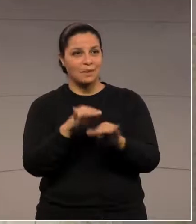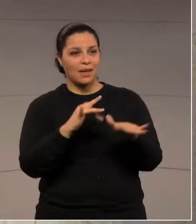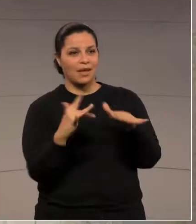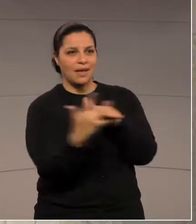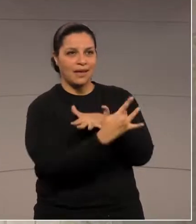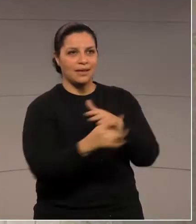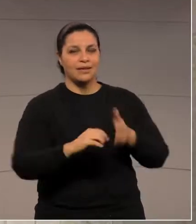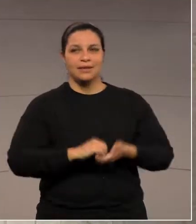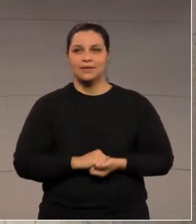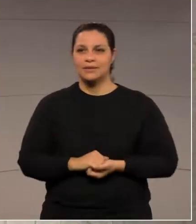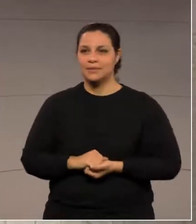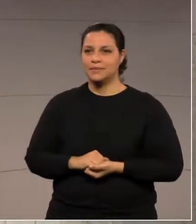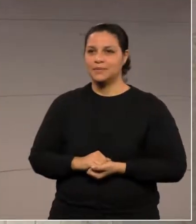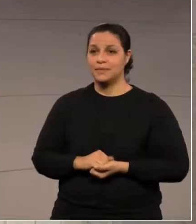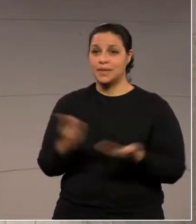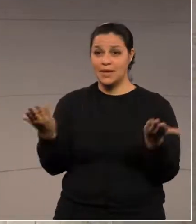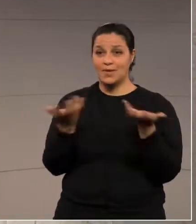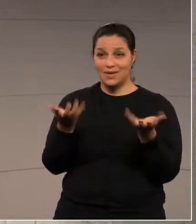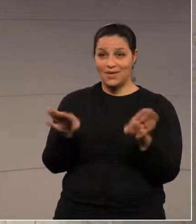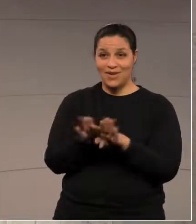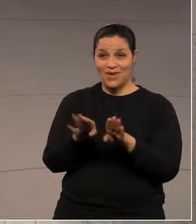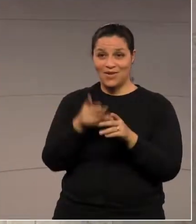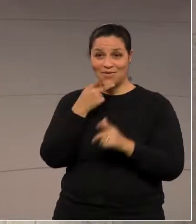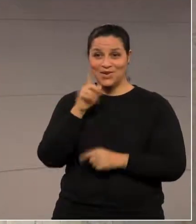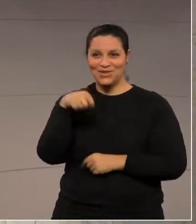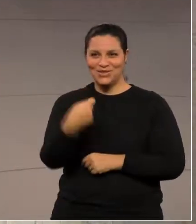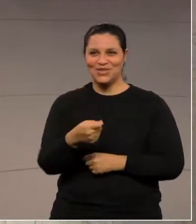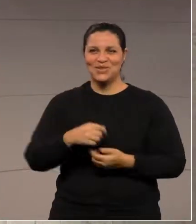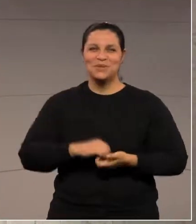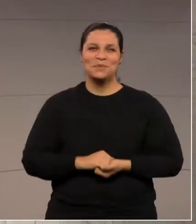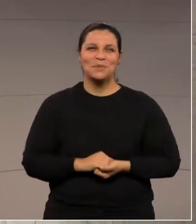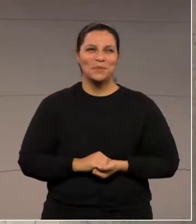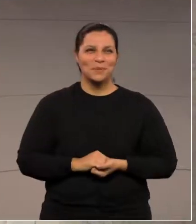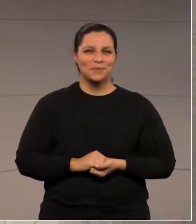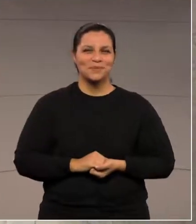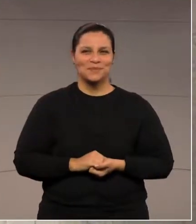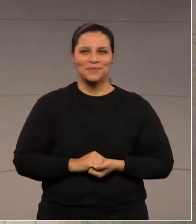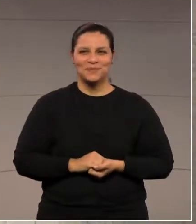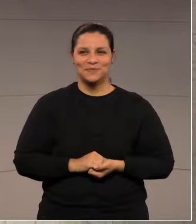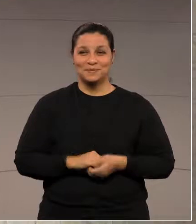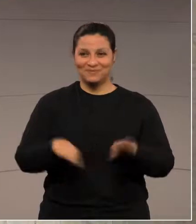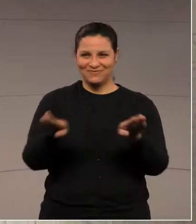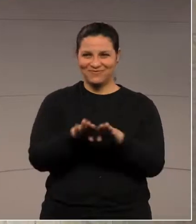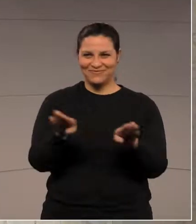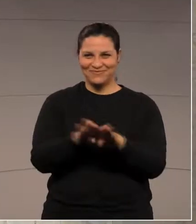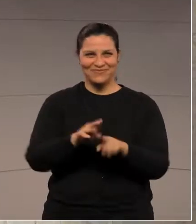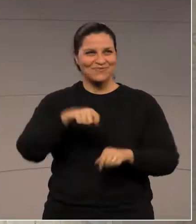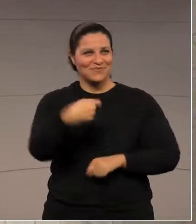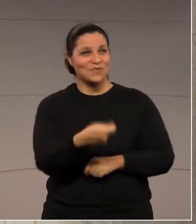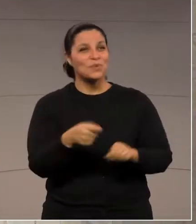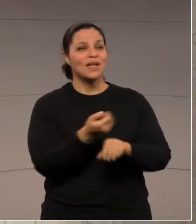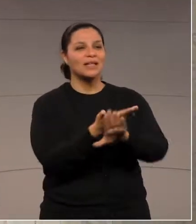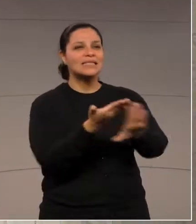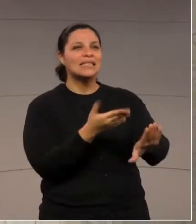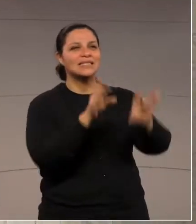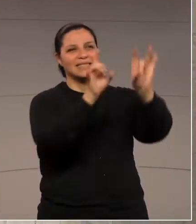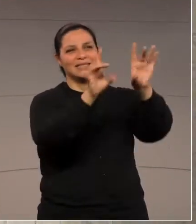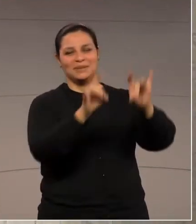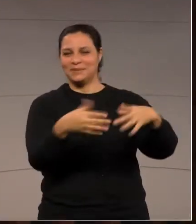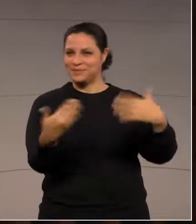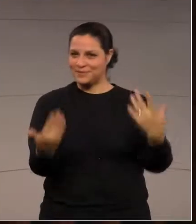redes. Eu quero falar hoje também da questão da licença-prêmio.